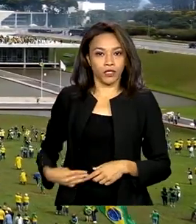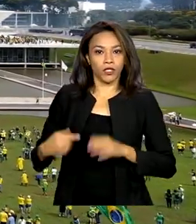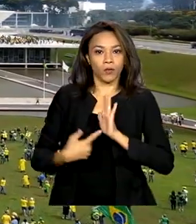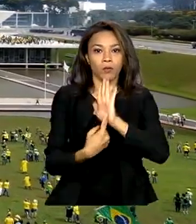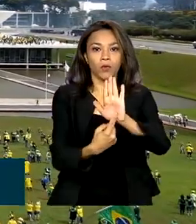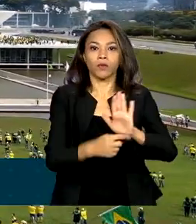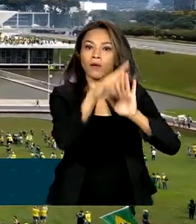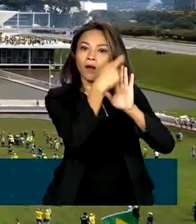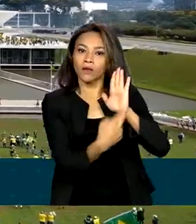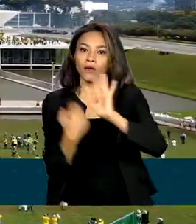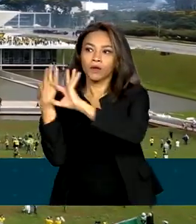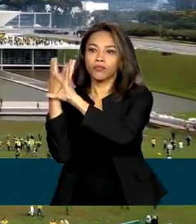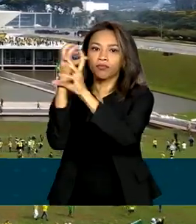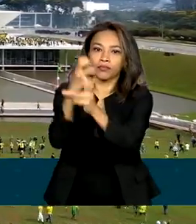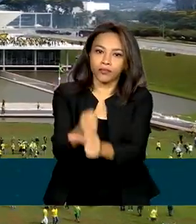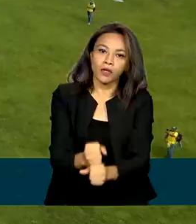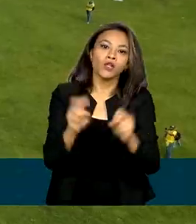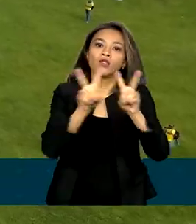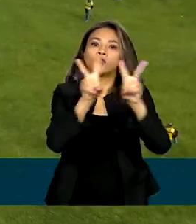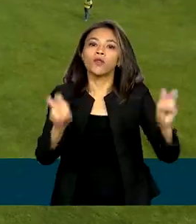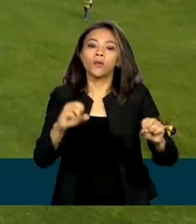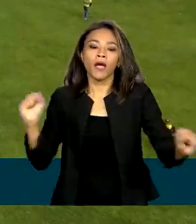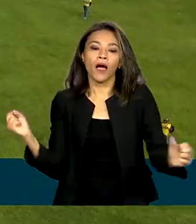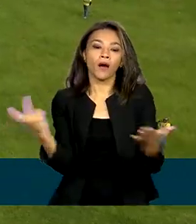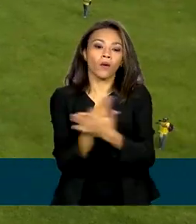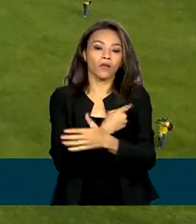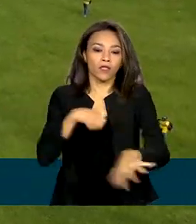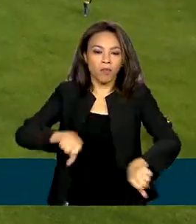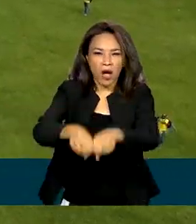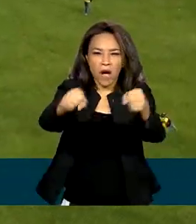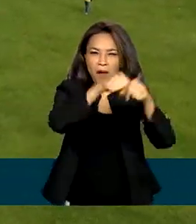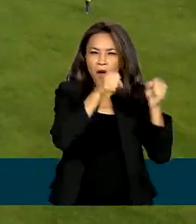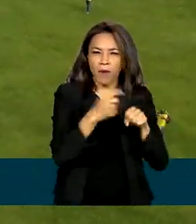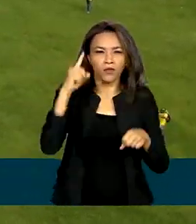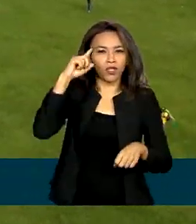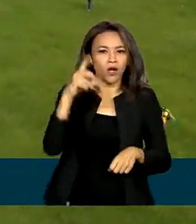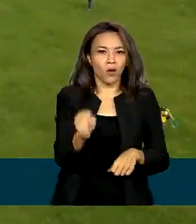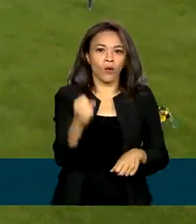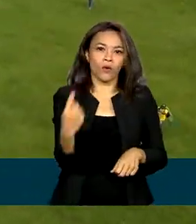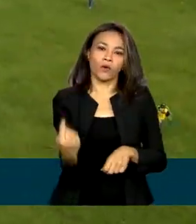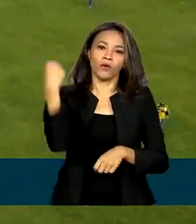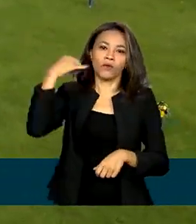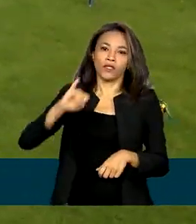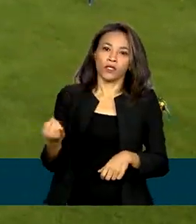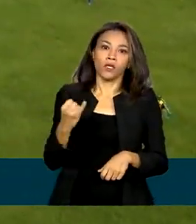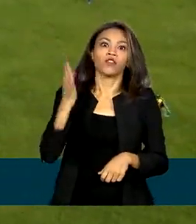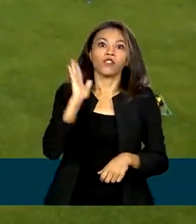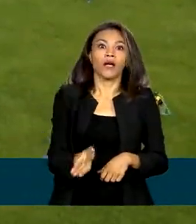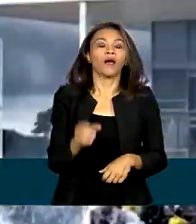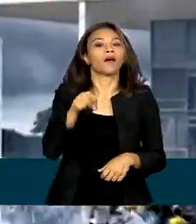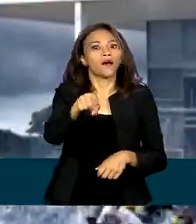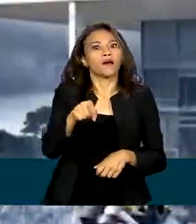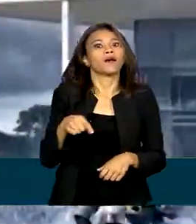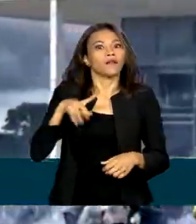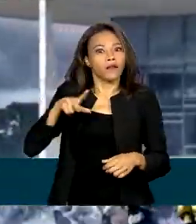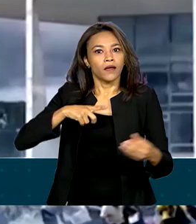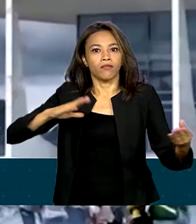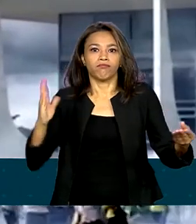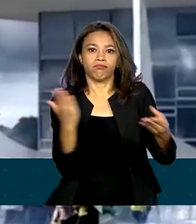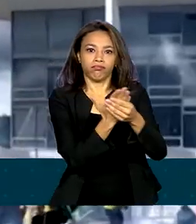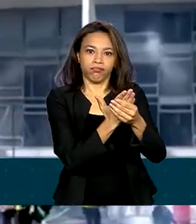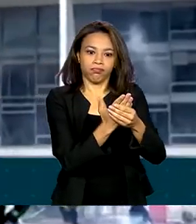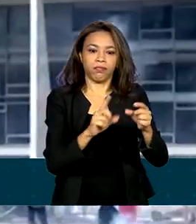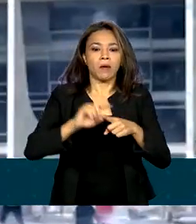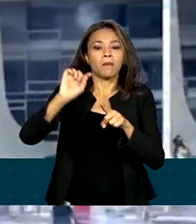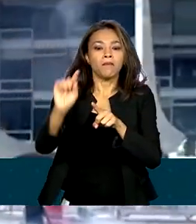atos golpistas de 8 de janeiro. Estão em andamento 85 inquéritos na Polícia Federal. Além das cerca de